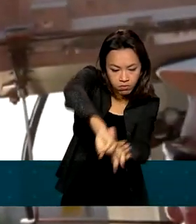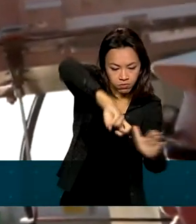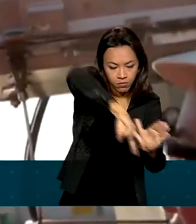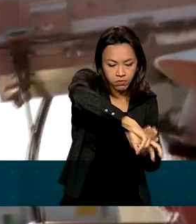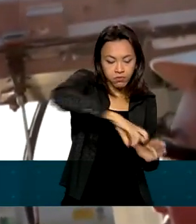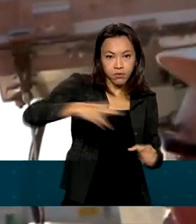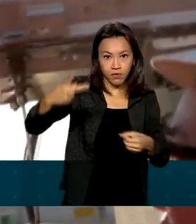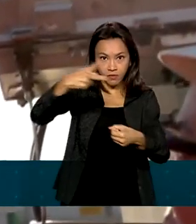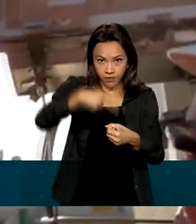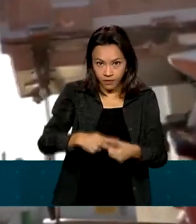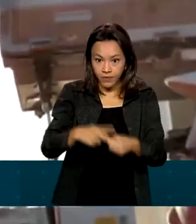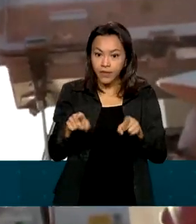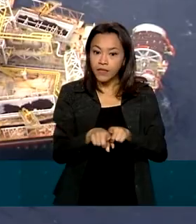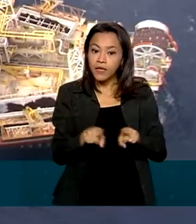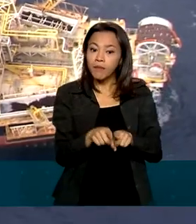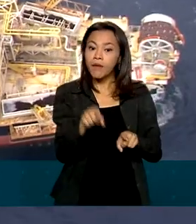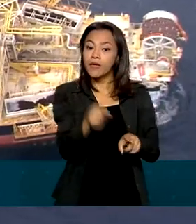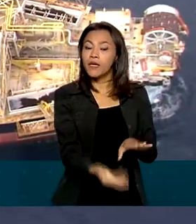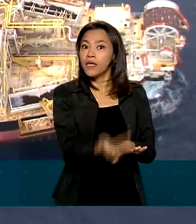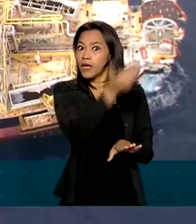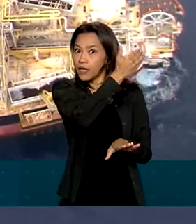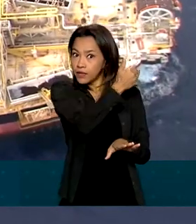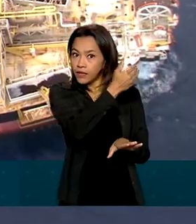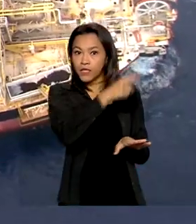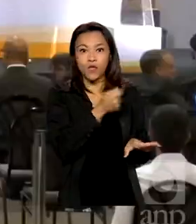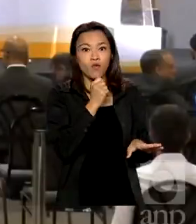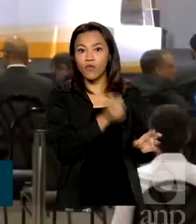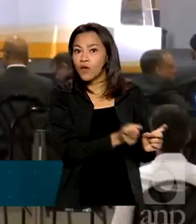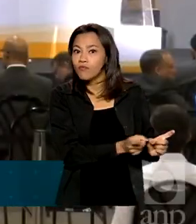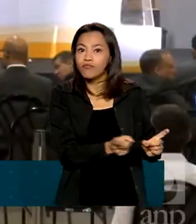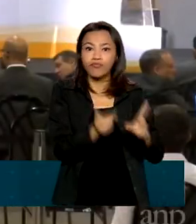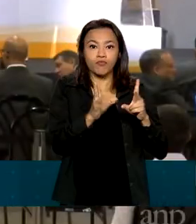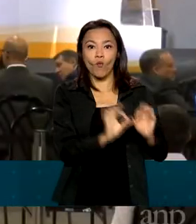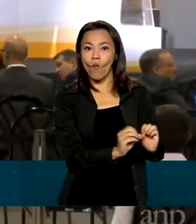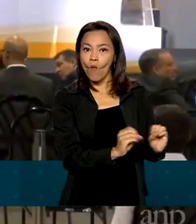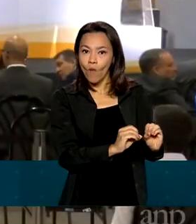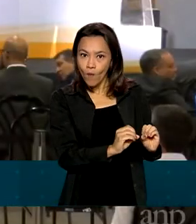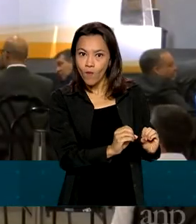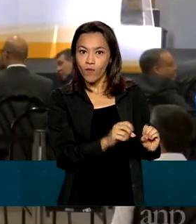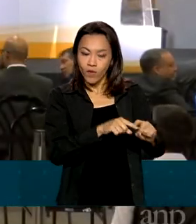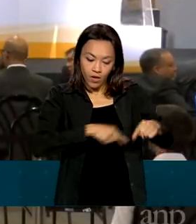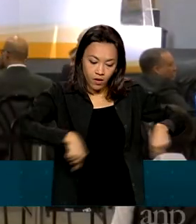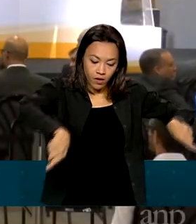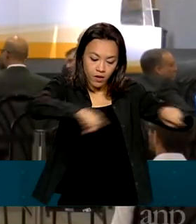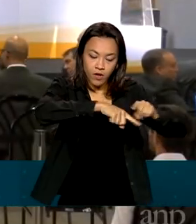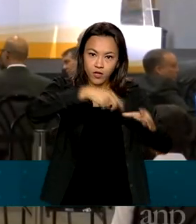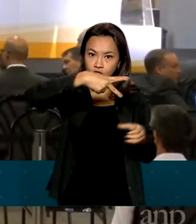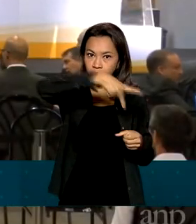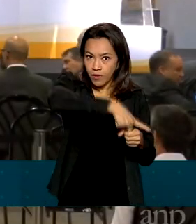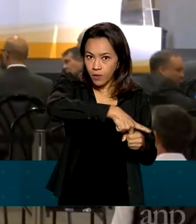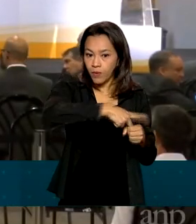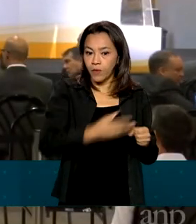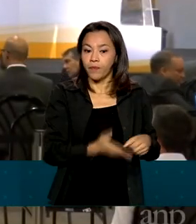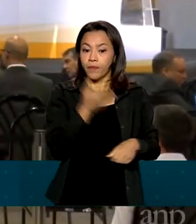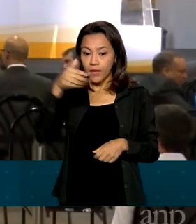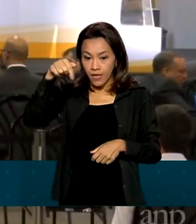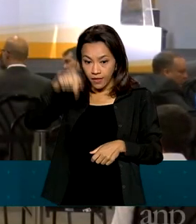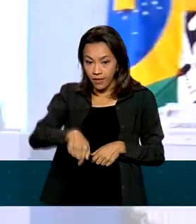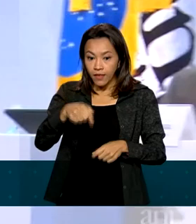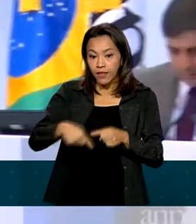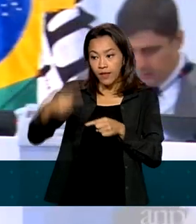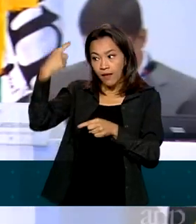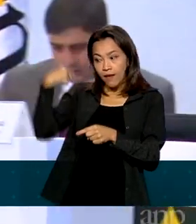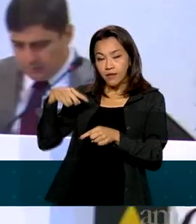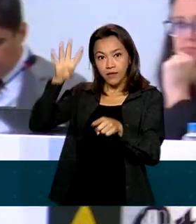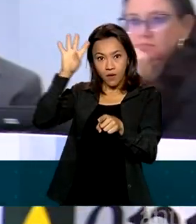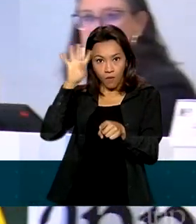em licitações anteriores que não foram arrematados. No terceiro ciclo da oferta permanente de concessão, realizado nesta quarta-feira,